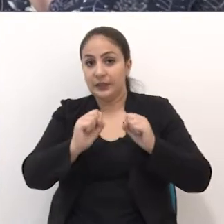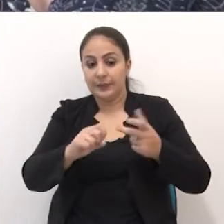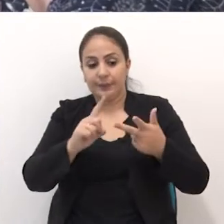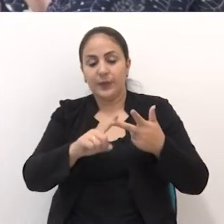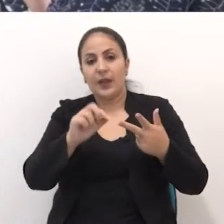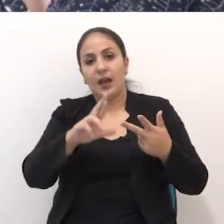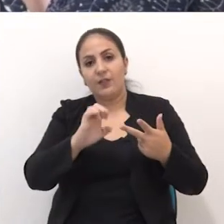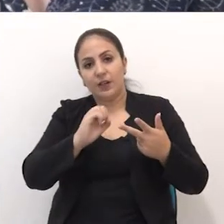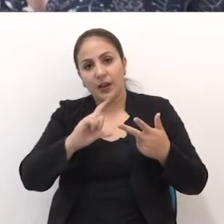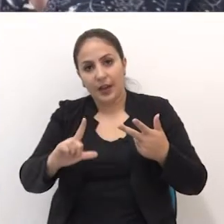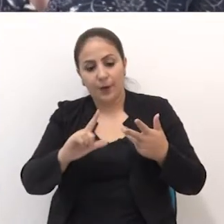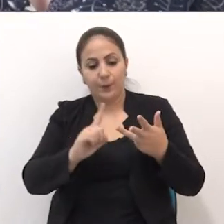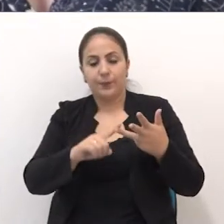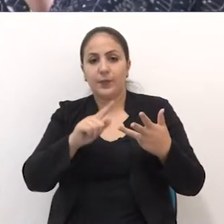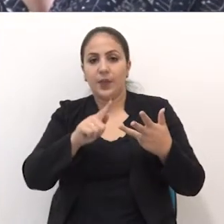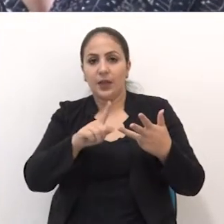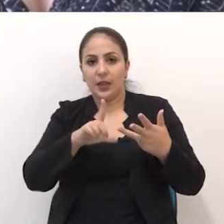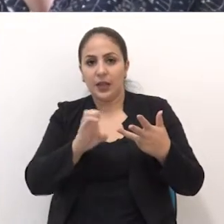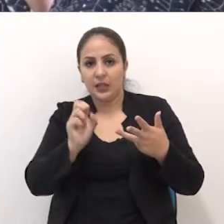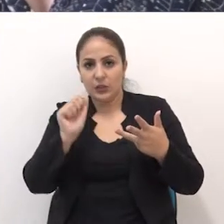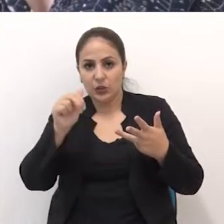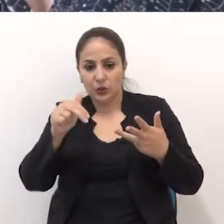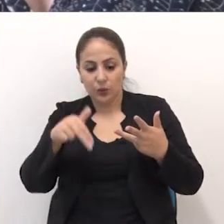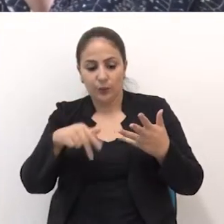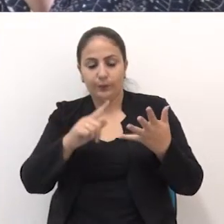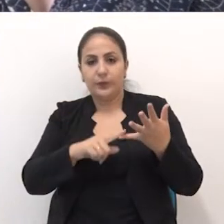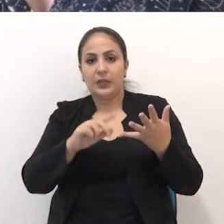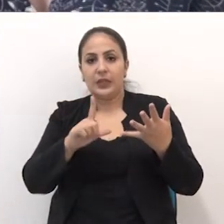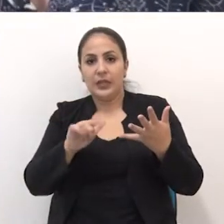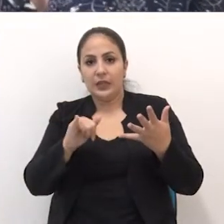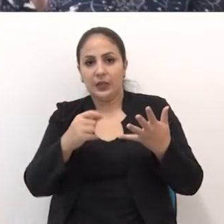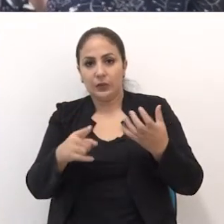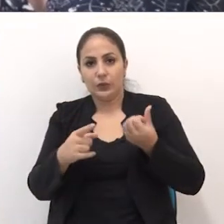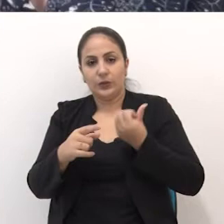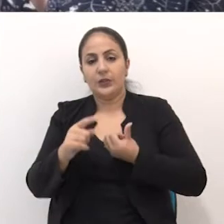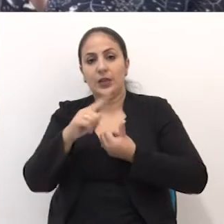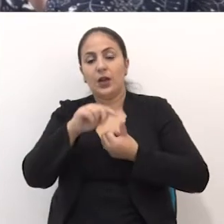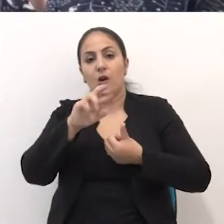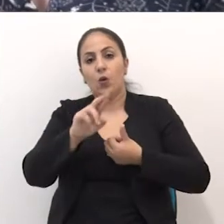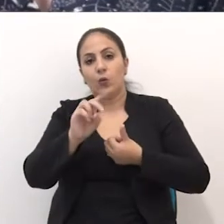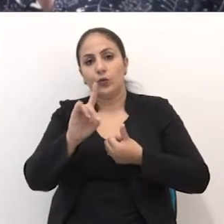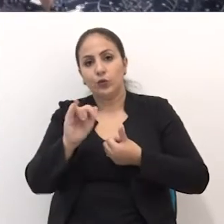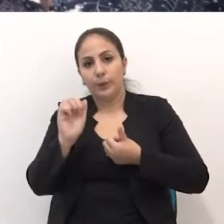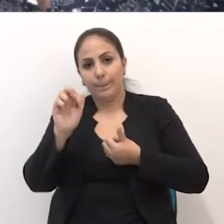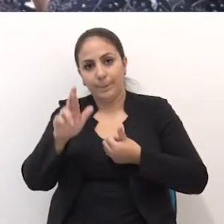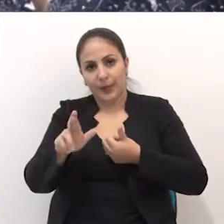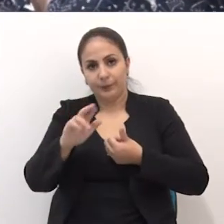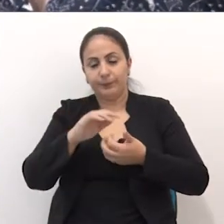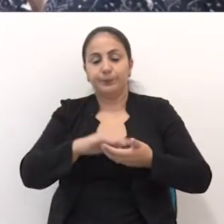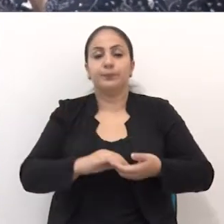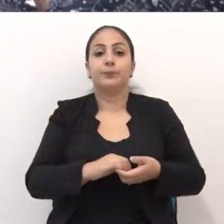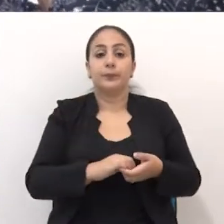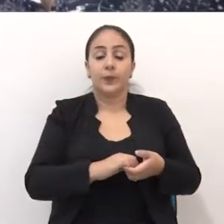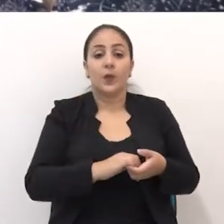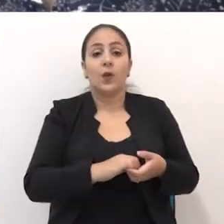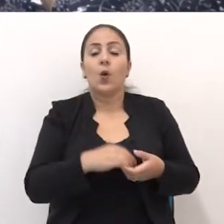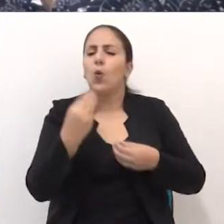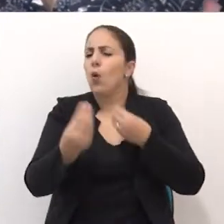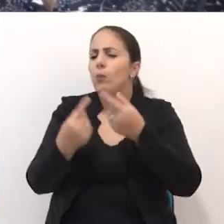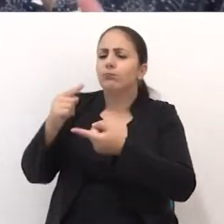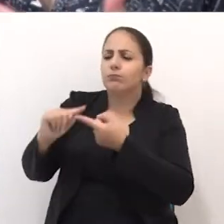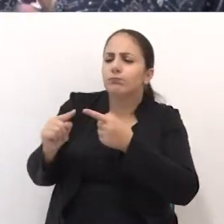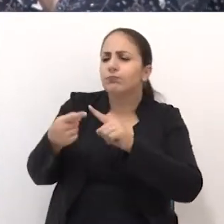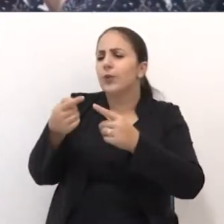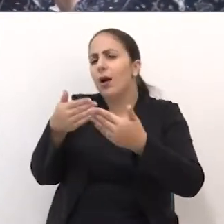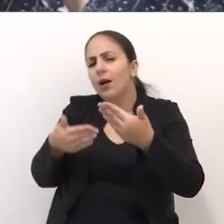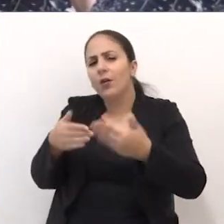são Rafael Colucci, Gleison Consalter, Leandro Rosso e Rudimar dos Santos. Presidente, como está o diálogo,